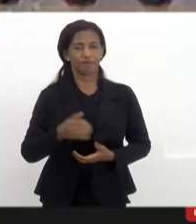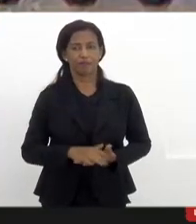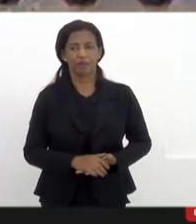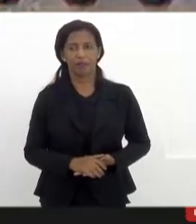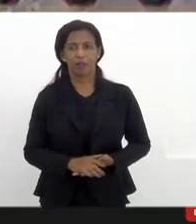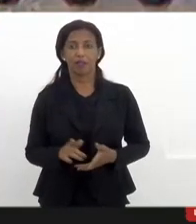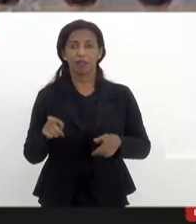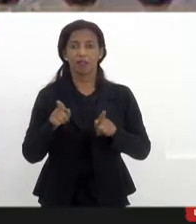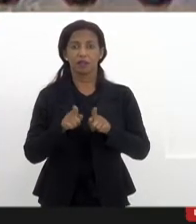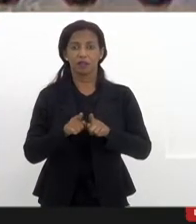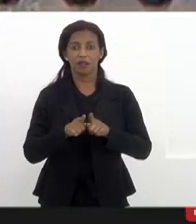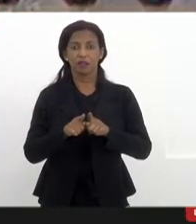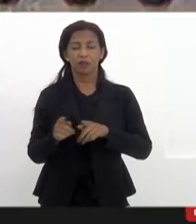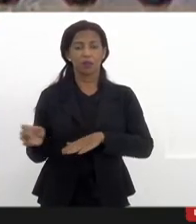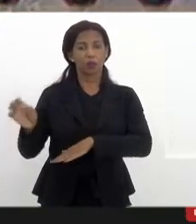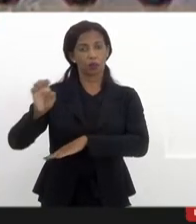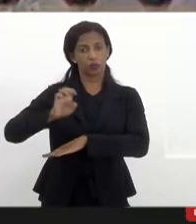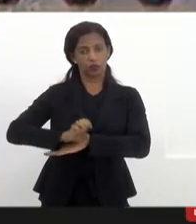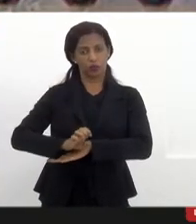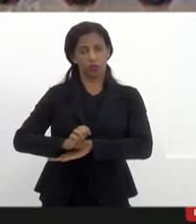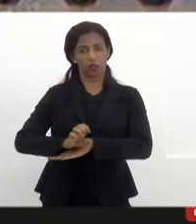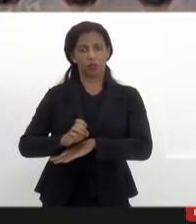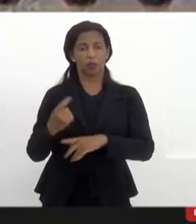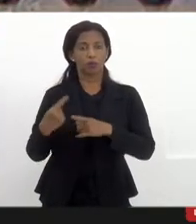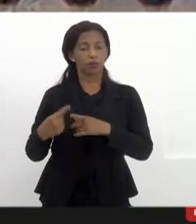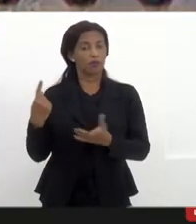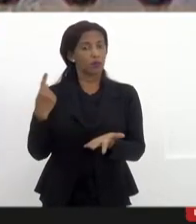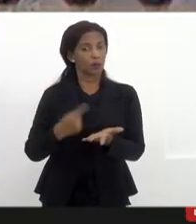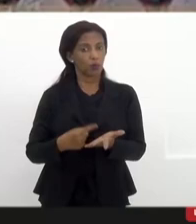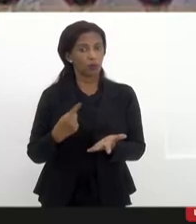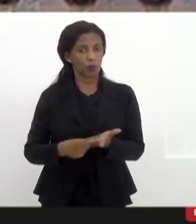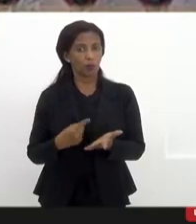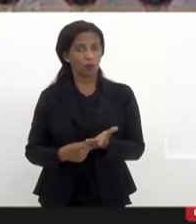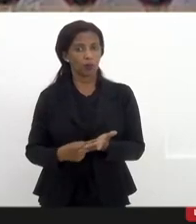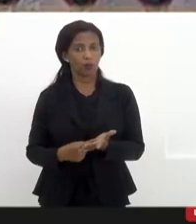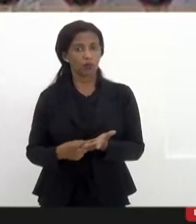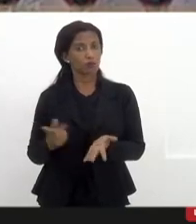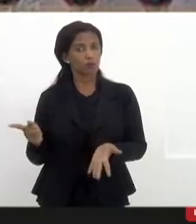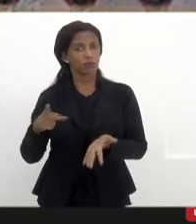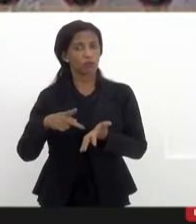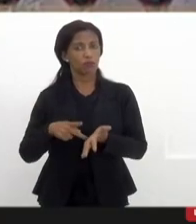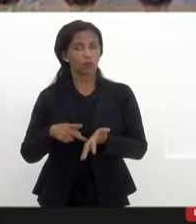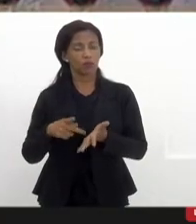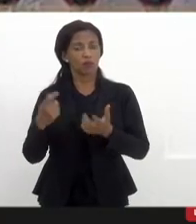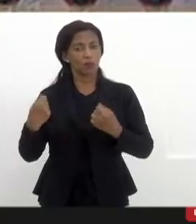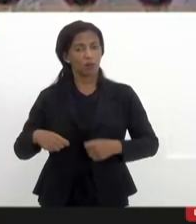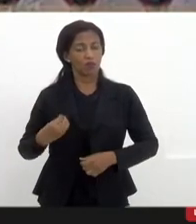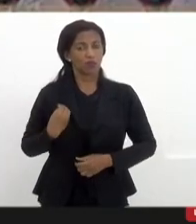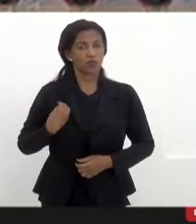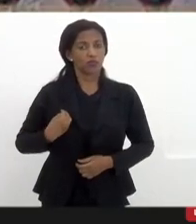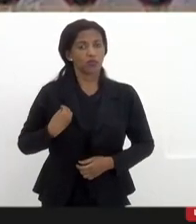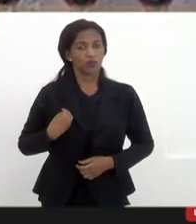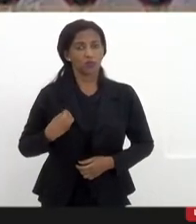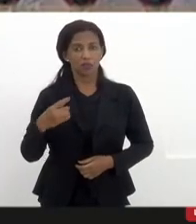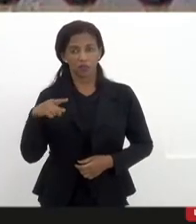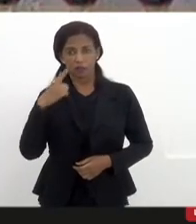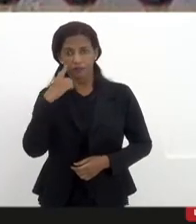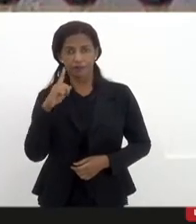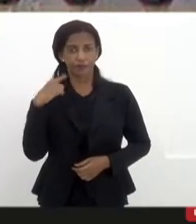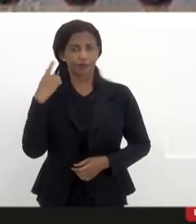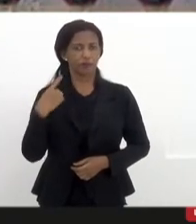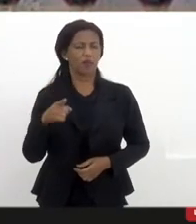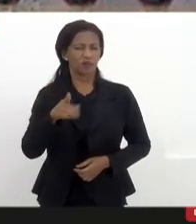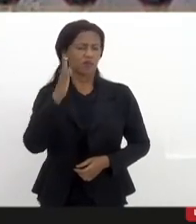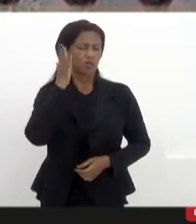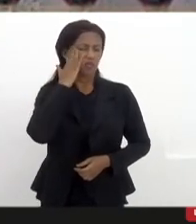E também com agentes do estado, porque tem que ter compromisso real e efetivo, é uma questão de sobrevivência, viu, Dani? Você sabe